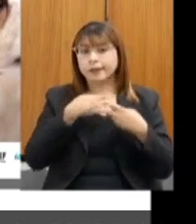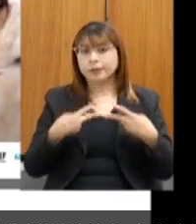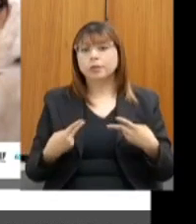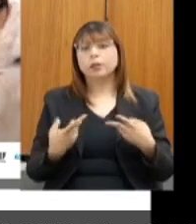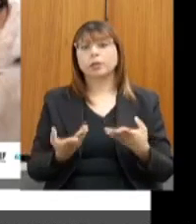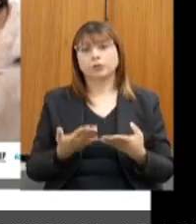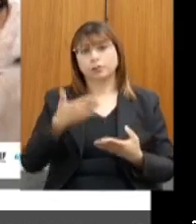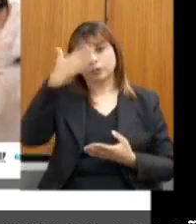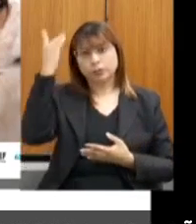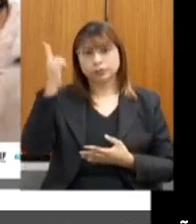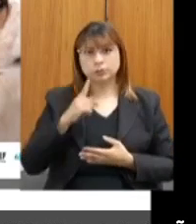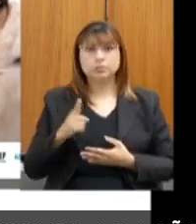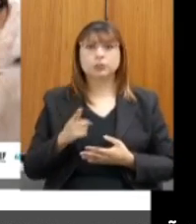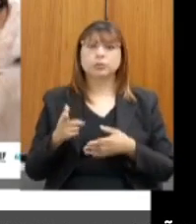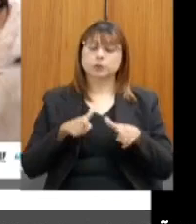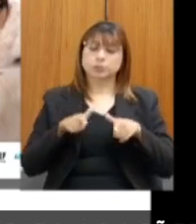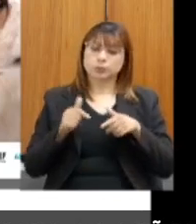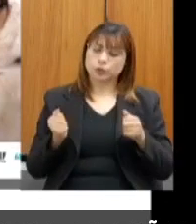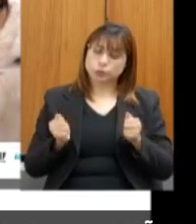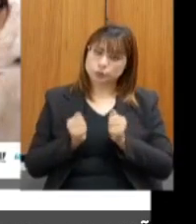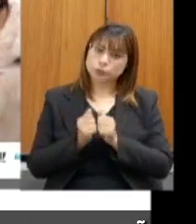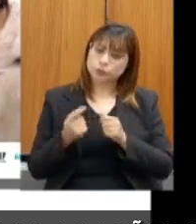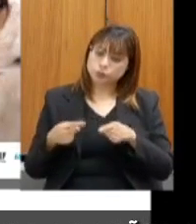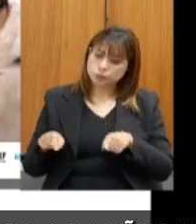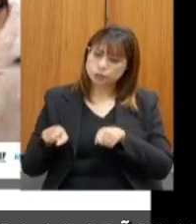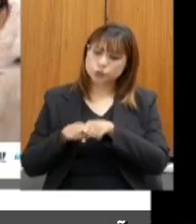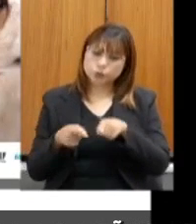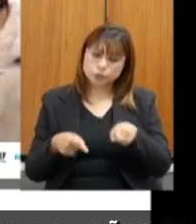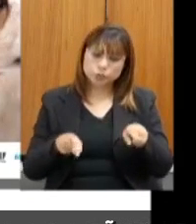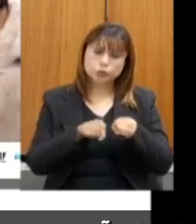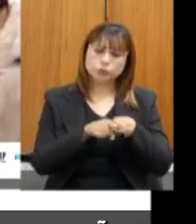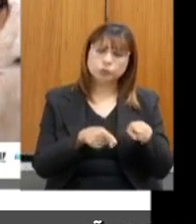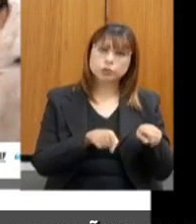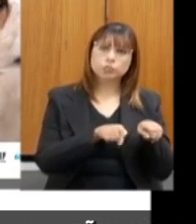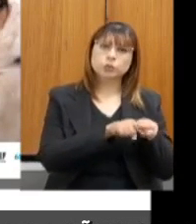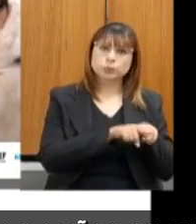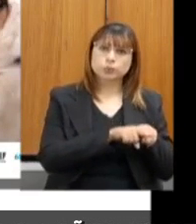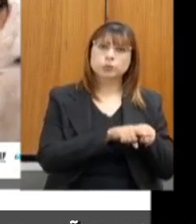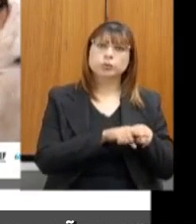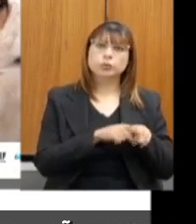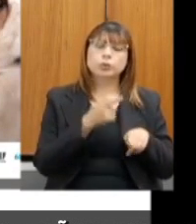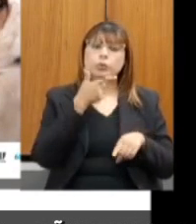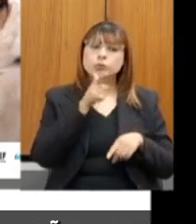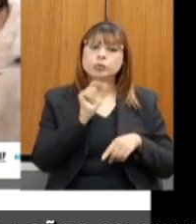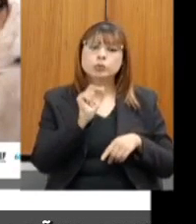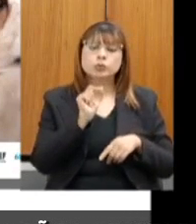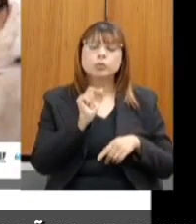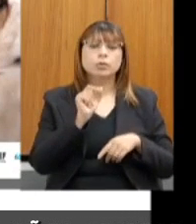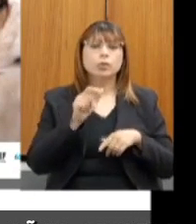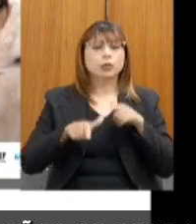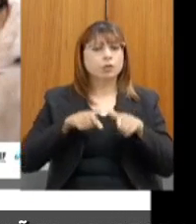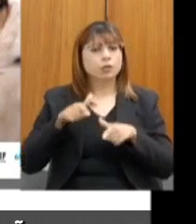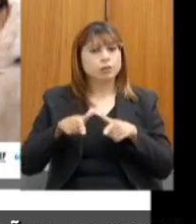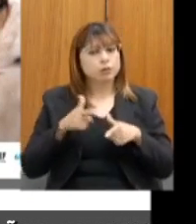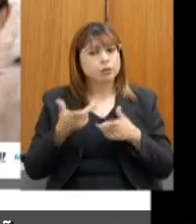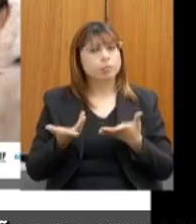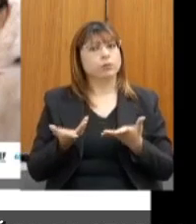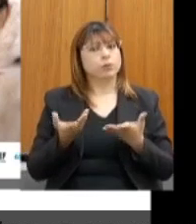fortemente com diversos parceiros para fazer um trabalho de conscientização, campanhas de